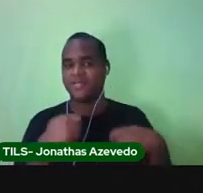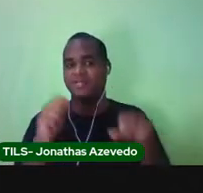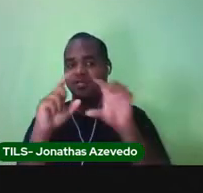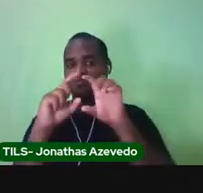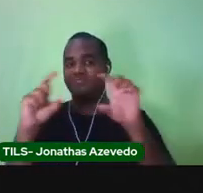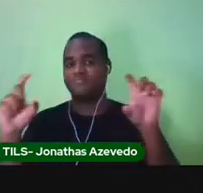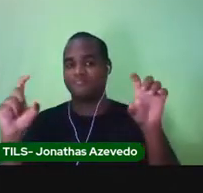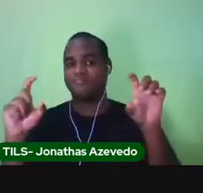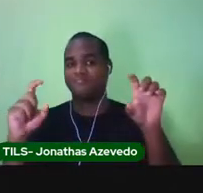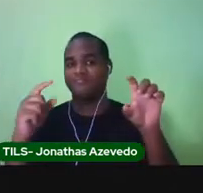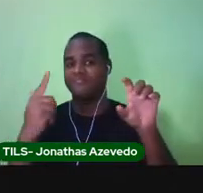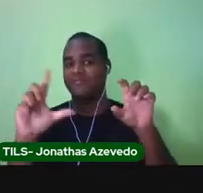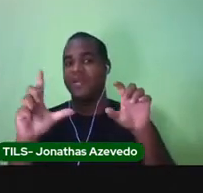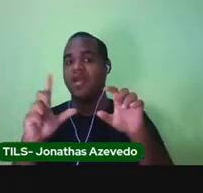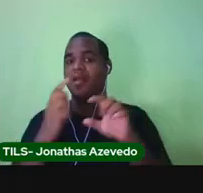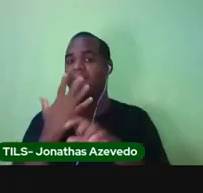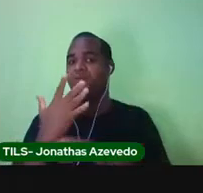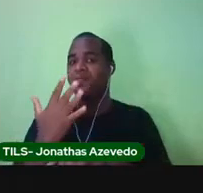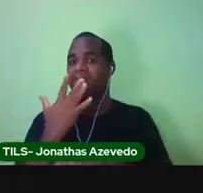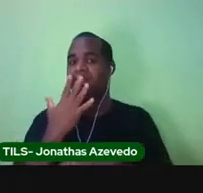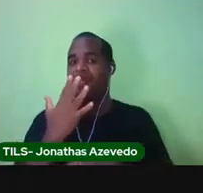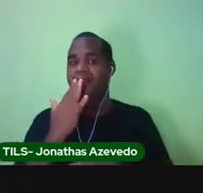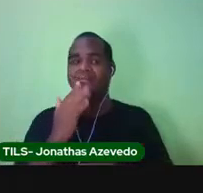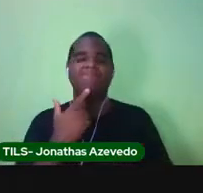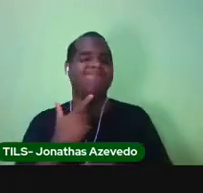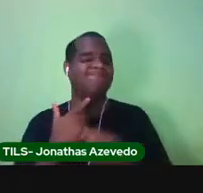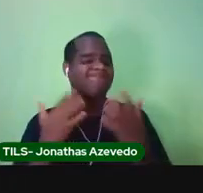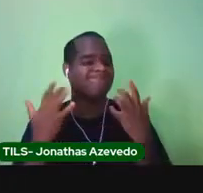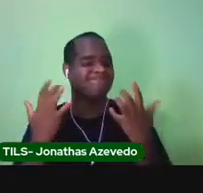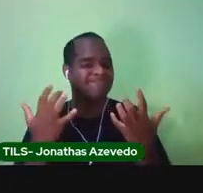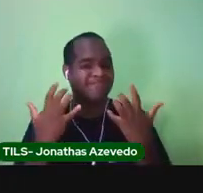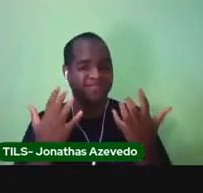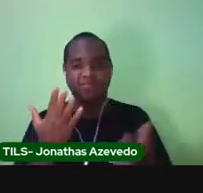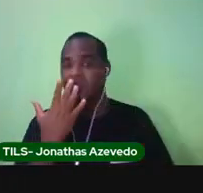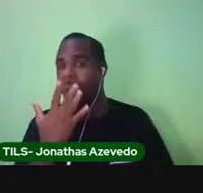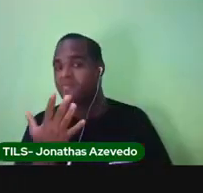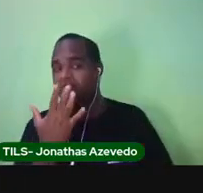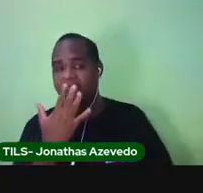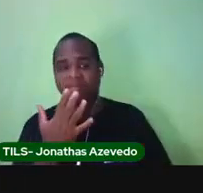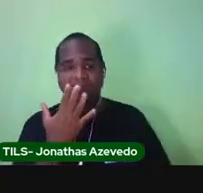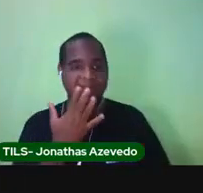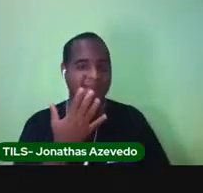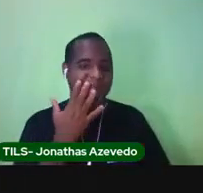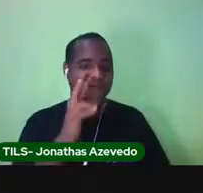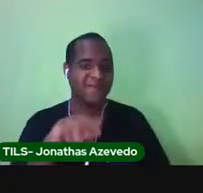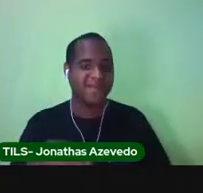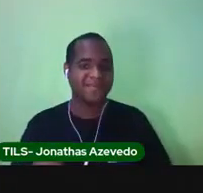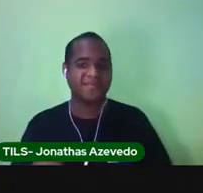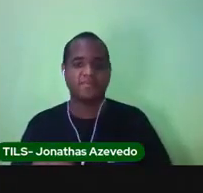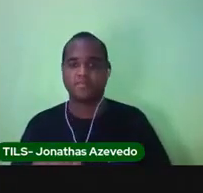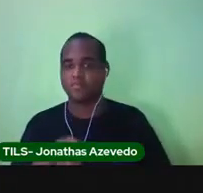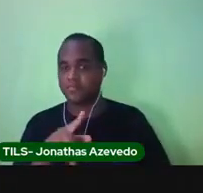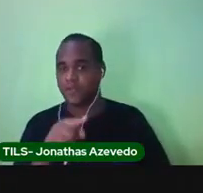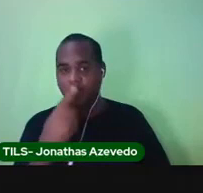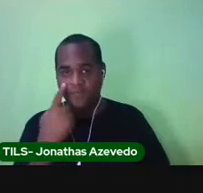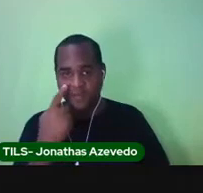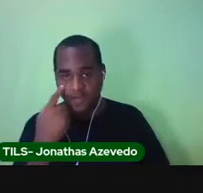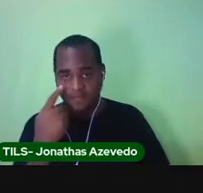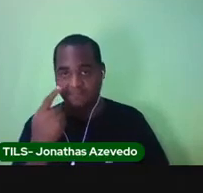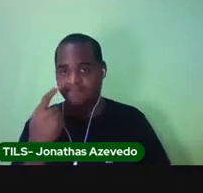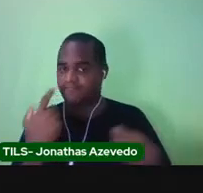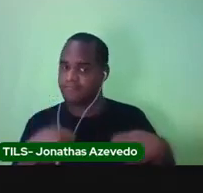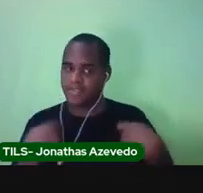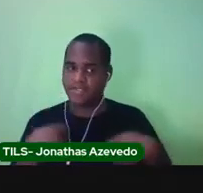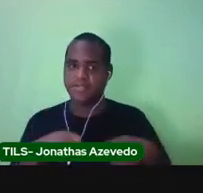e de pintar, porque eu sei que você está morrendo de vontade de colorir essa figurinha, você vai preencher o cabeçalho